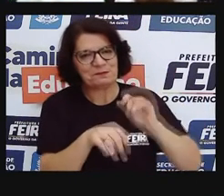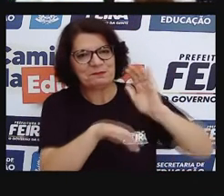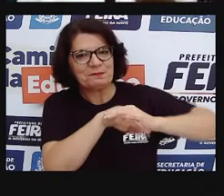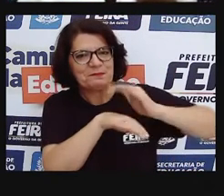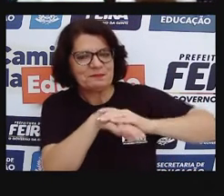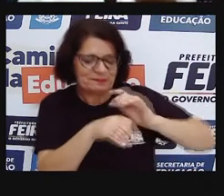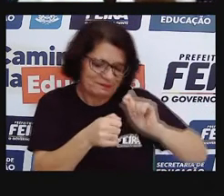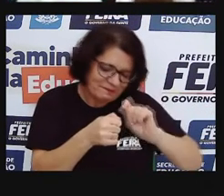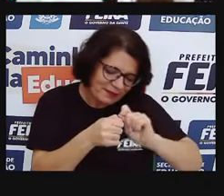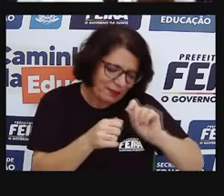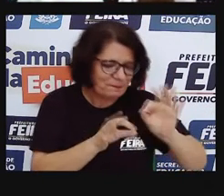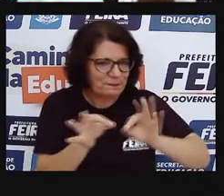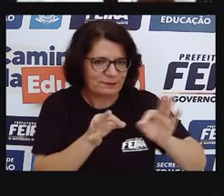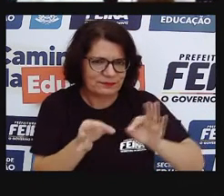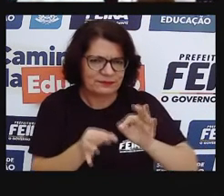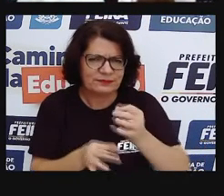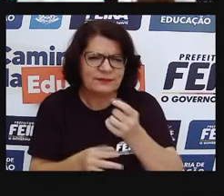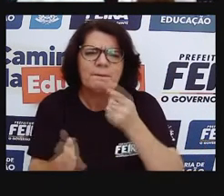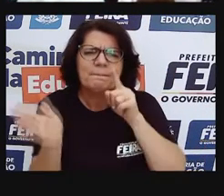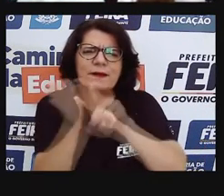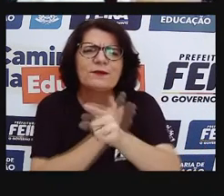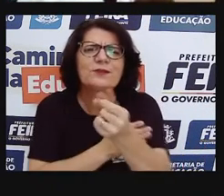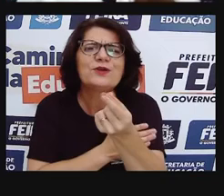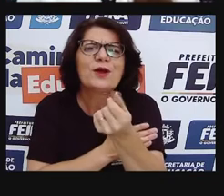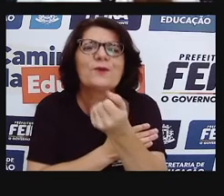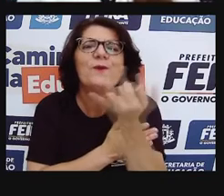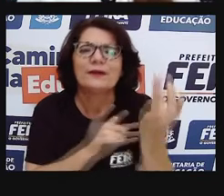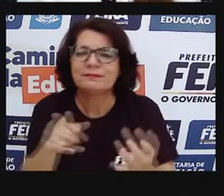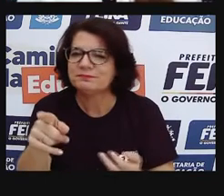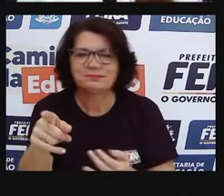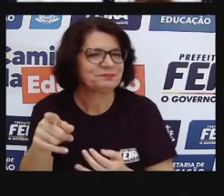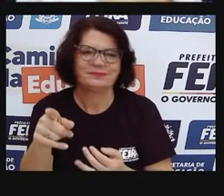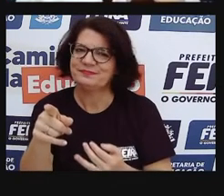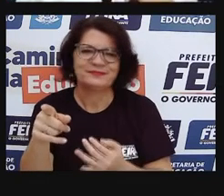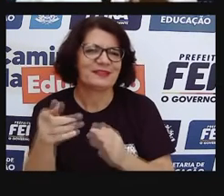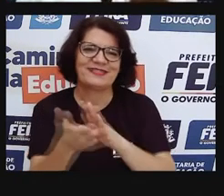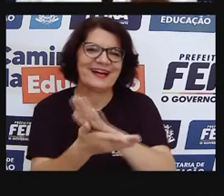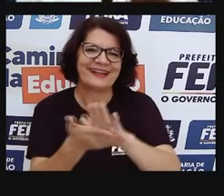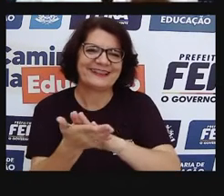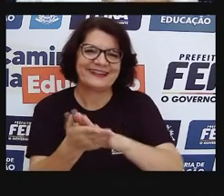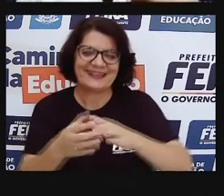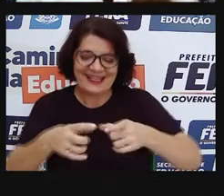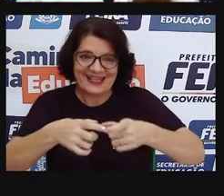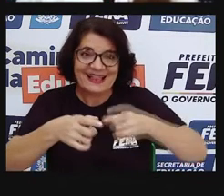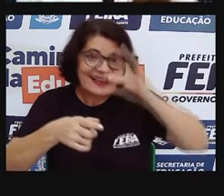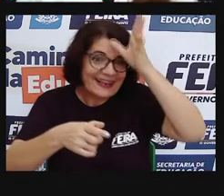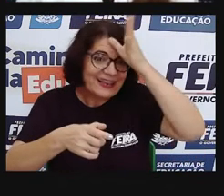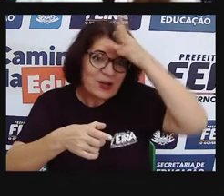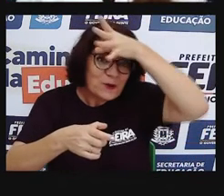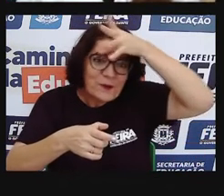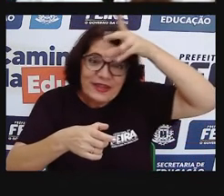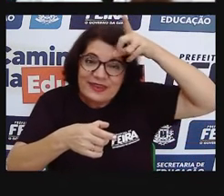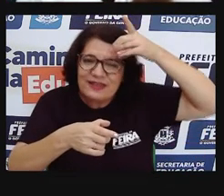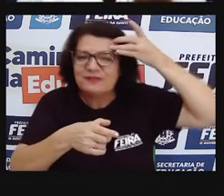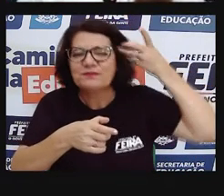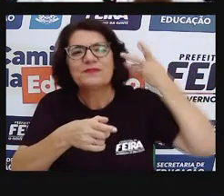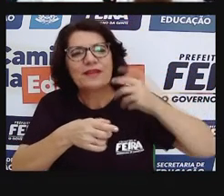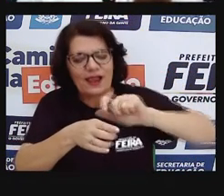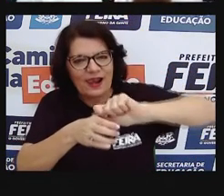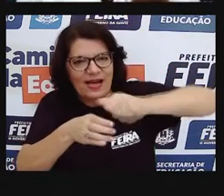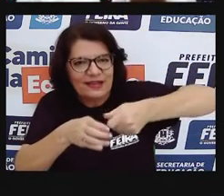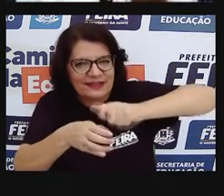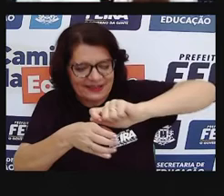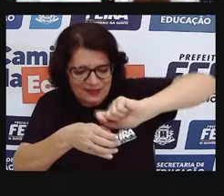quanto é que se gastava? Nada, pegava umas latas de casa, pedaço de cordão, pedaço de varal da